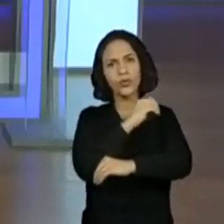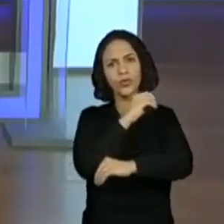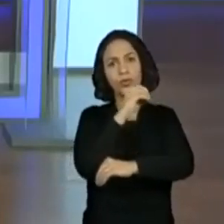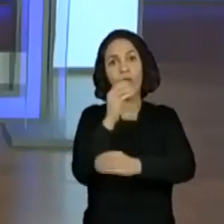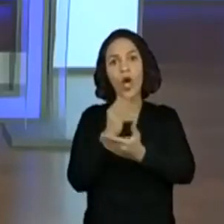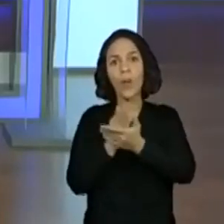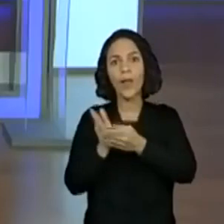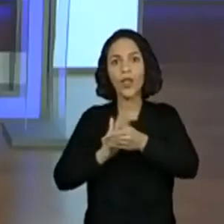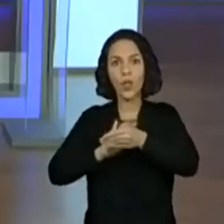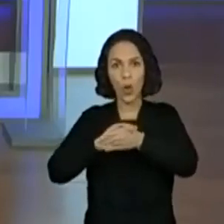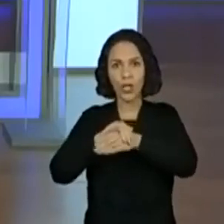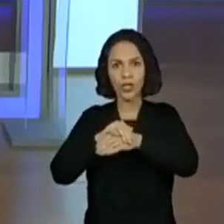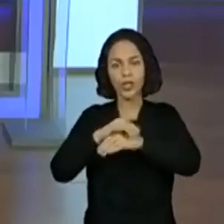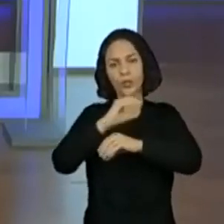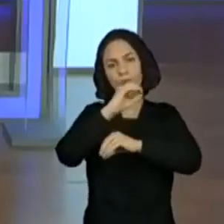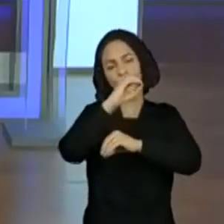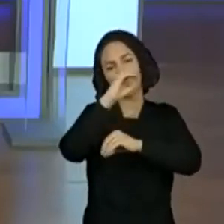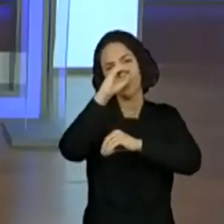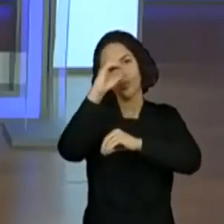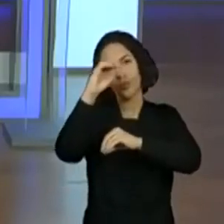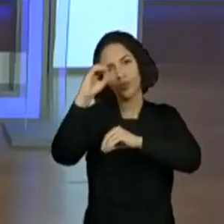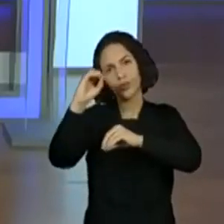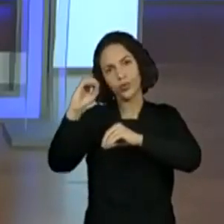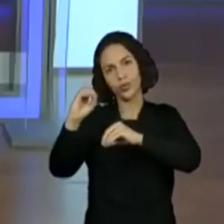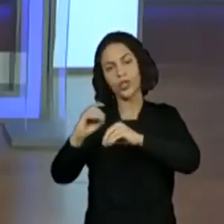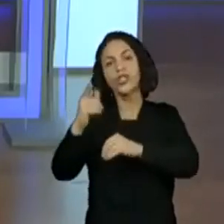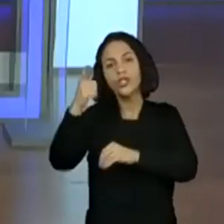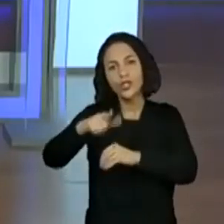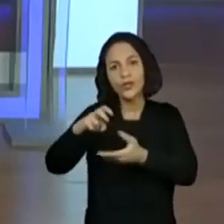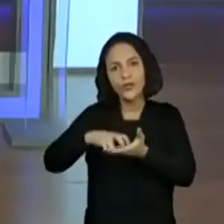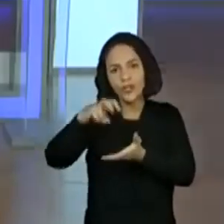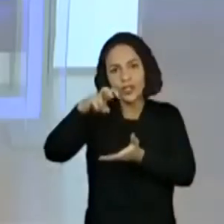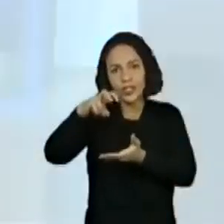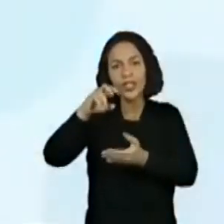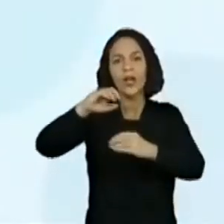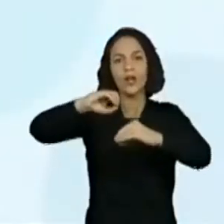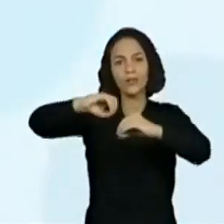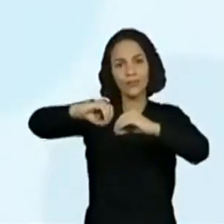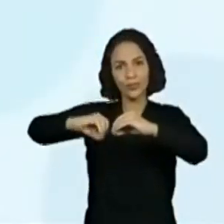começa com a letra E, professora Ana. Então, vamos colocar o E.